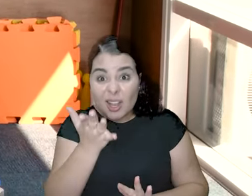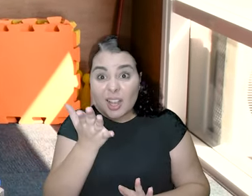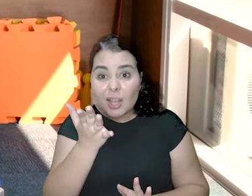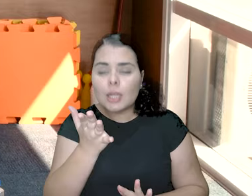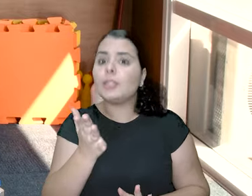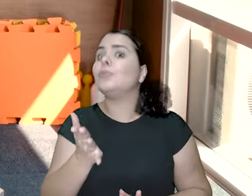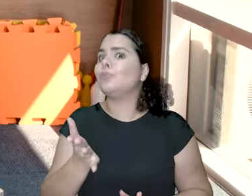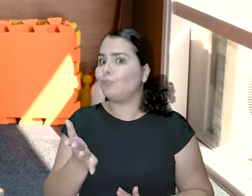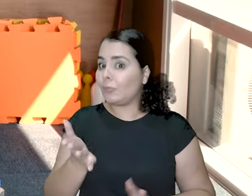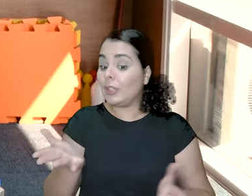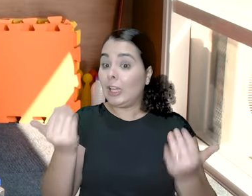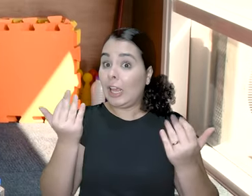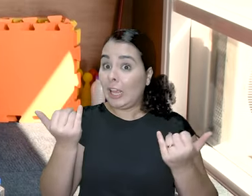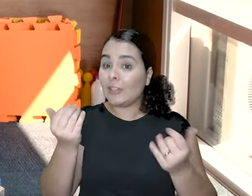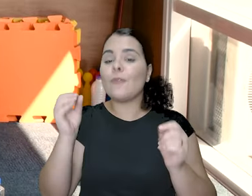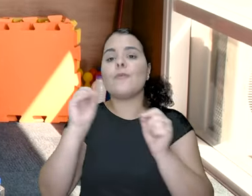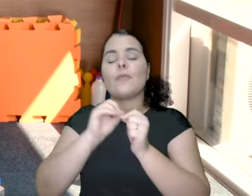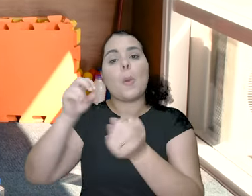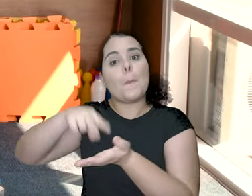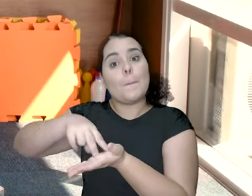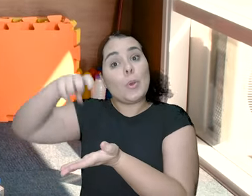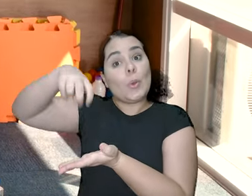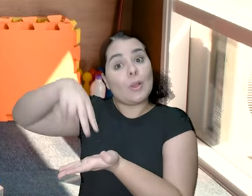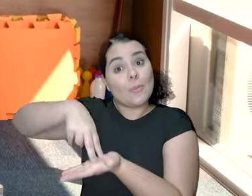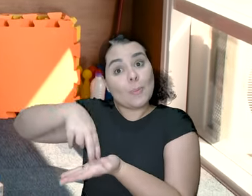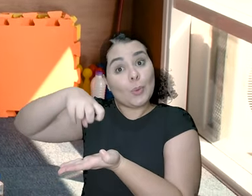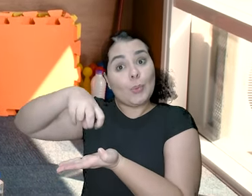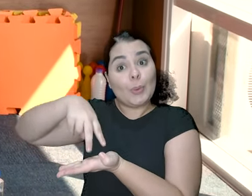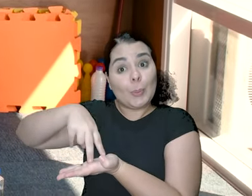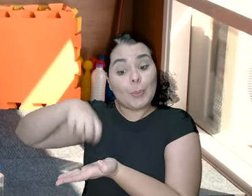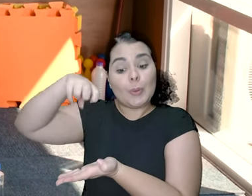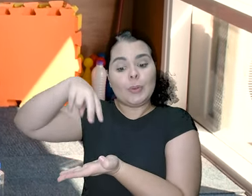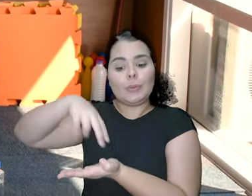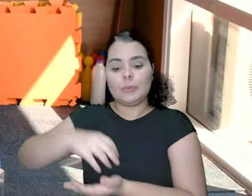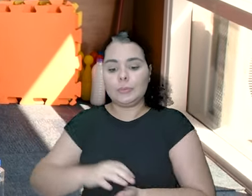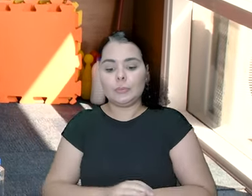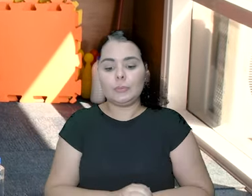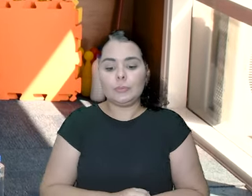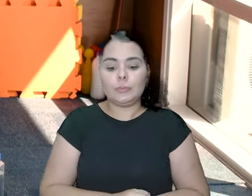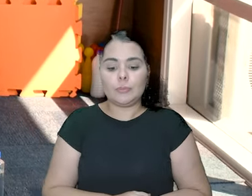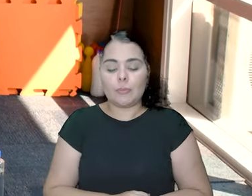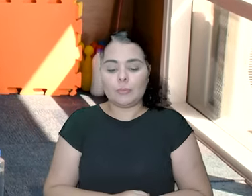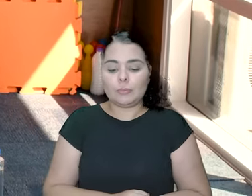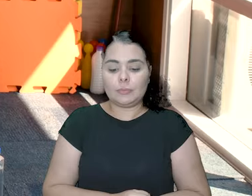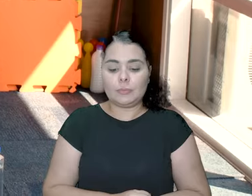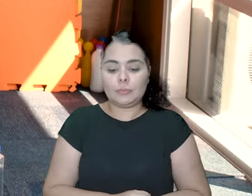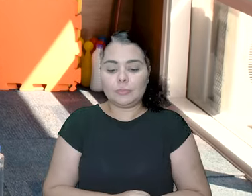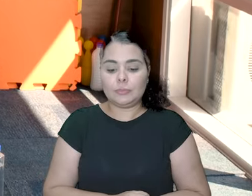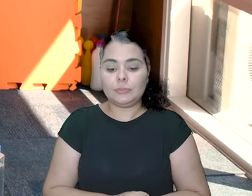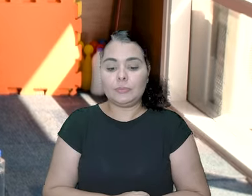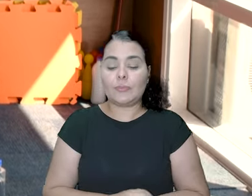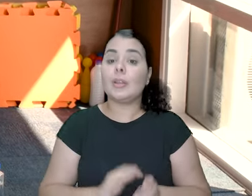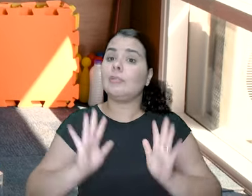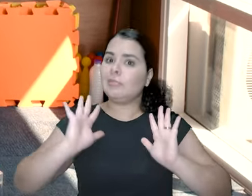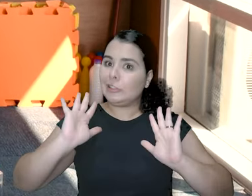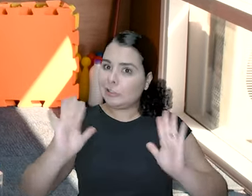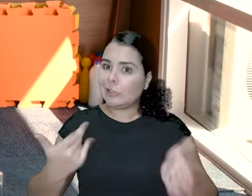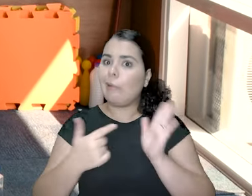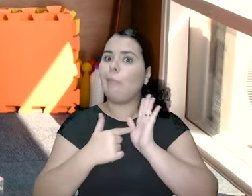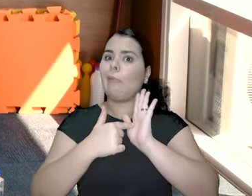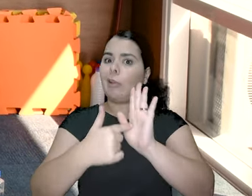Ah, está fácil? Hum, que delícia. Então, ó. Um pulinho. Opa! Então, eu passei